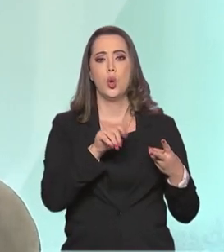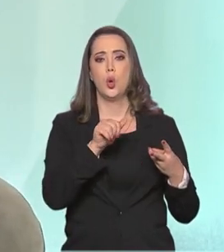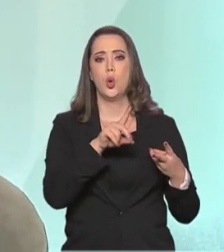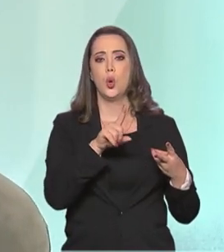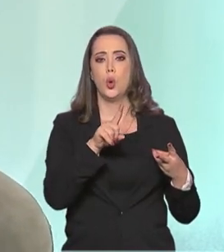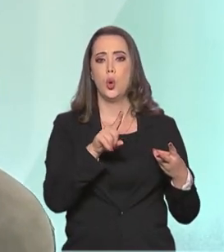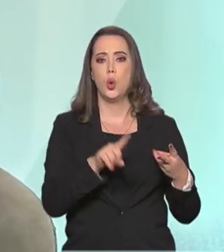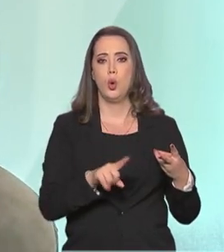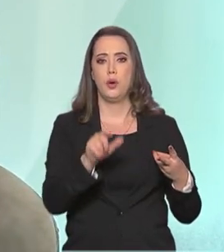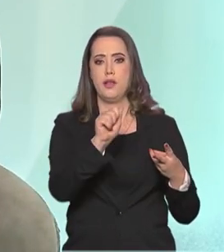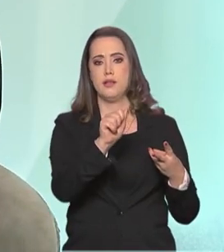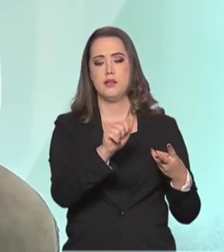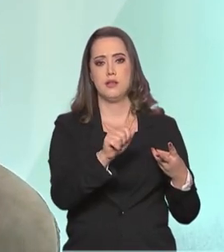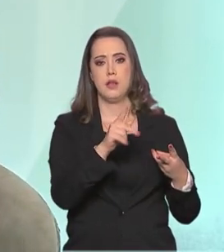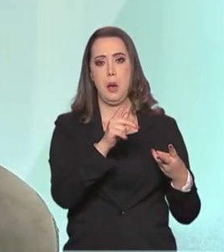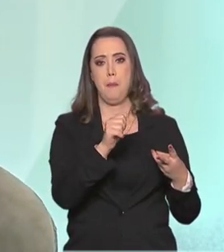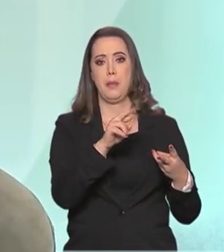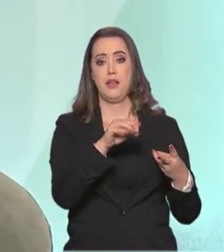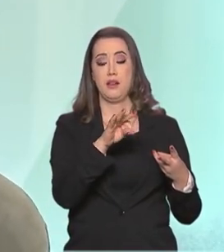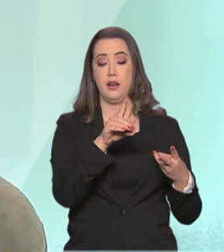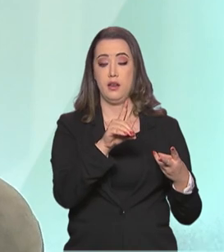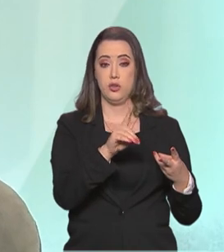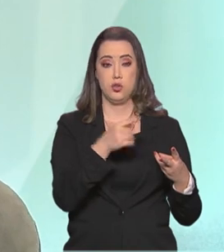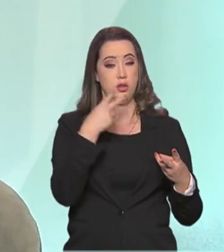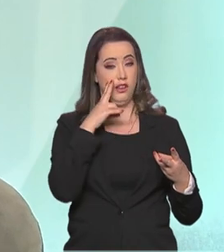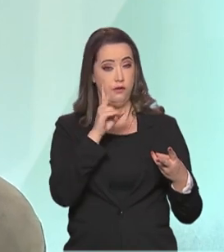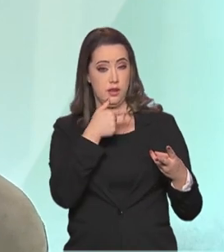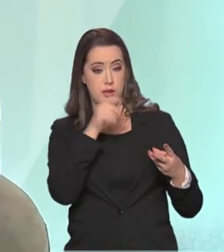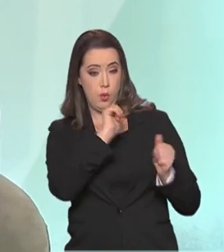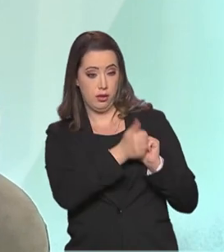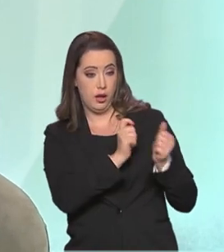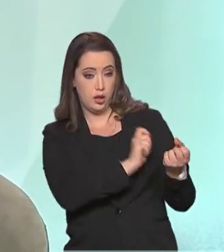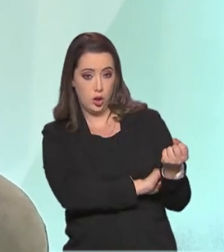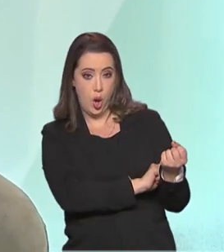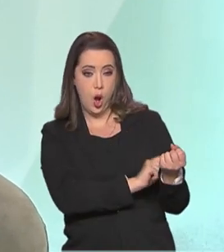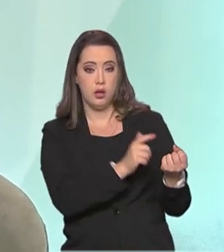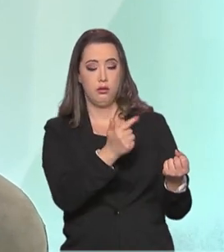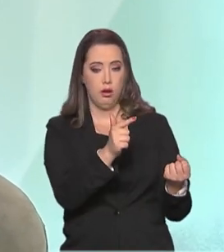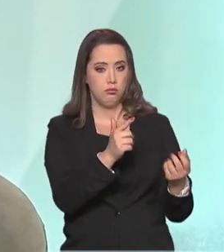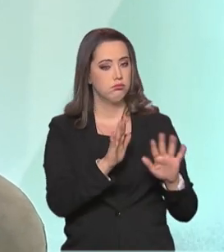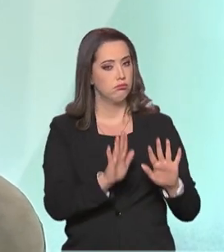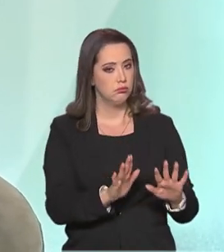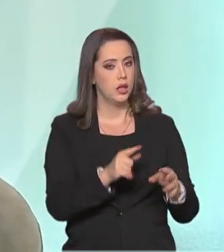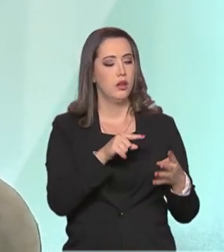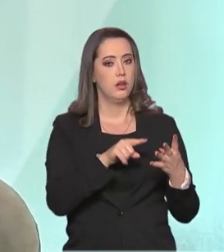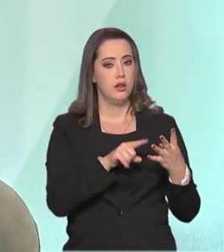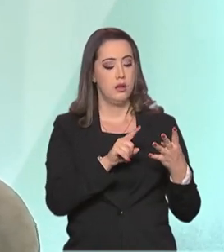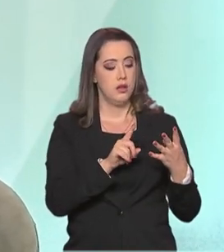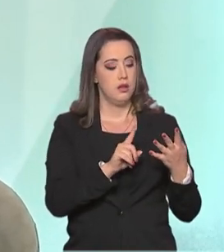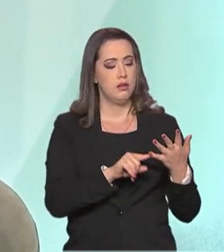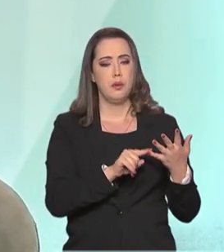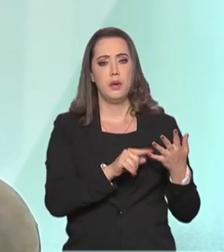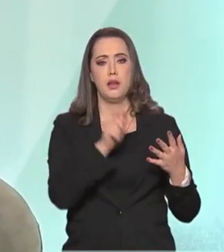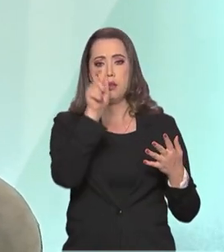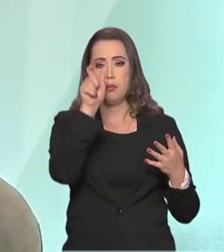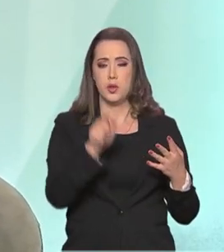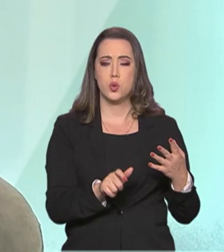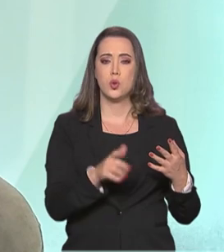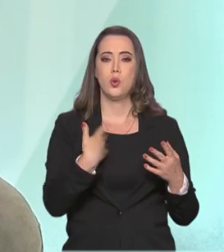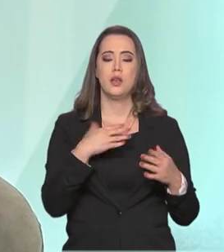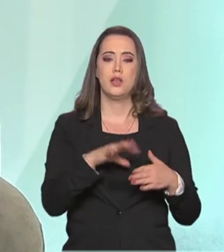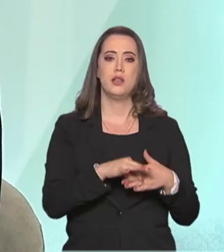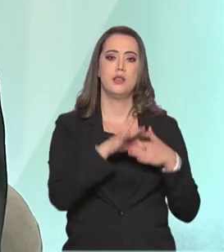máxima de antidopagem no Brasil. E coordenando o programa Bolsa Atleta, o Moziá